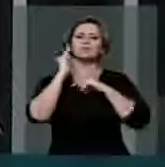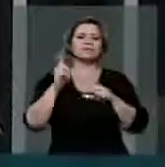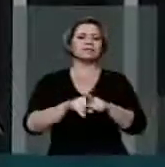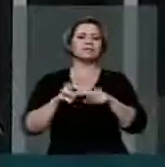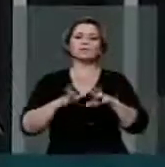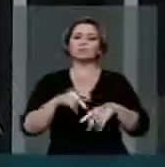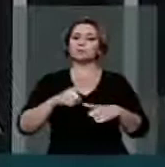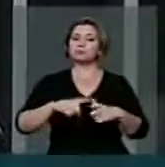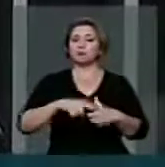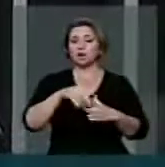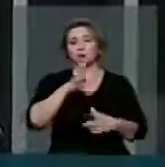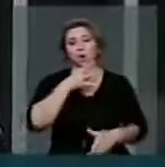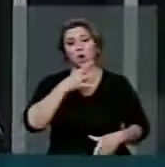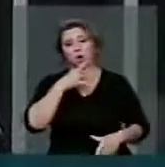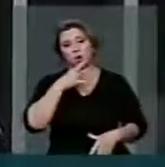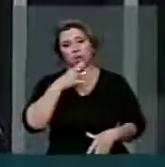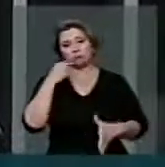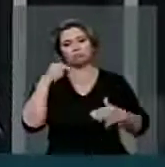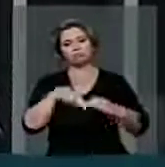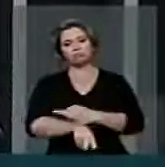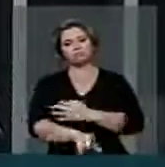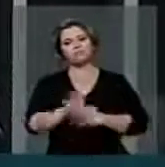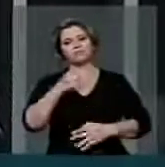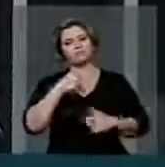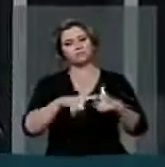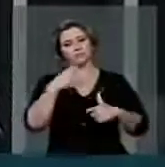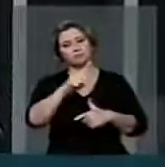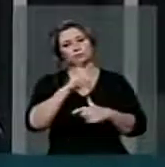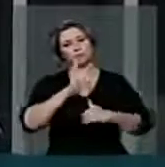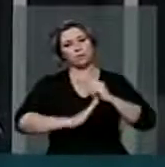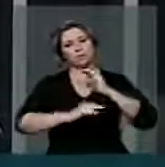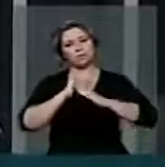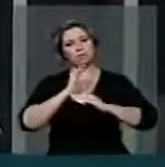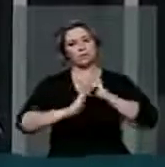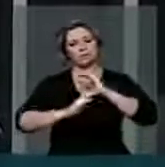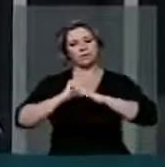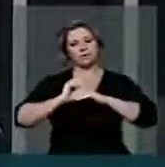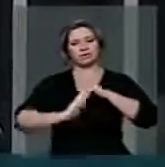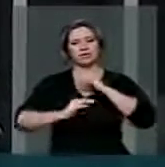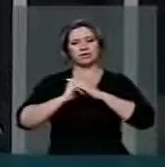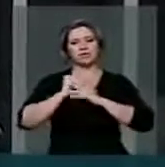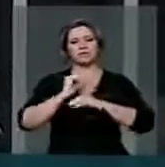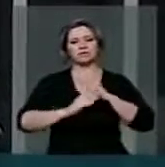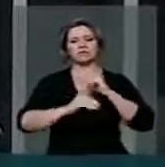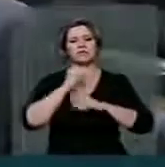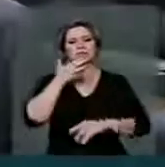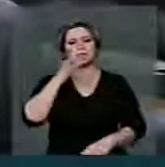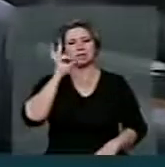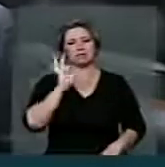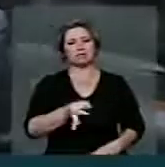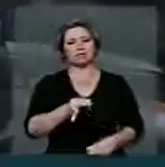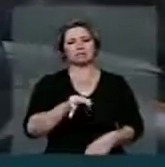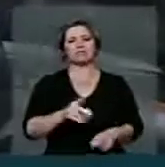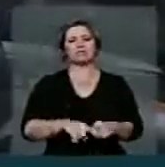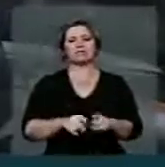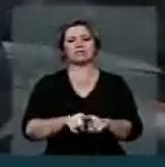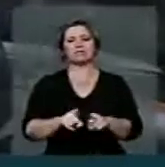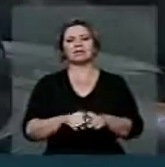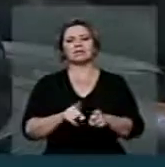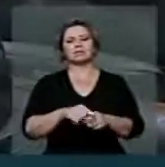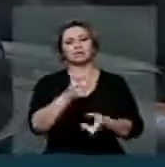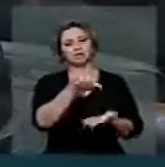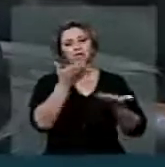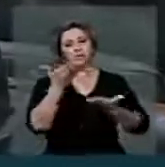embora a Exª é profundo conhecedor pela sua profissão, eu tenho certeza que o que a Exª